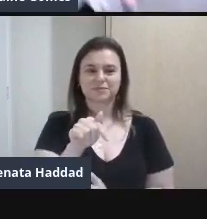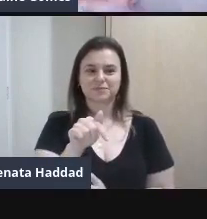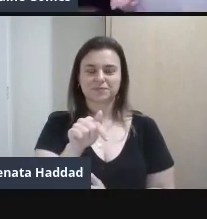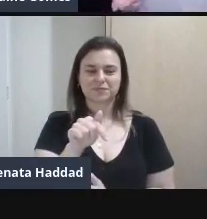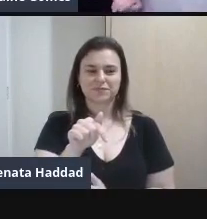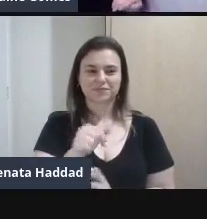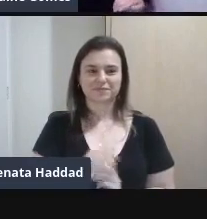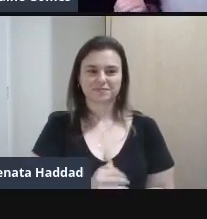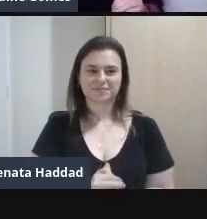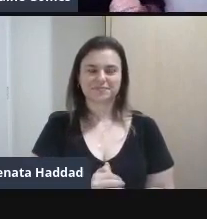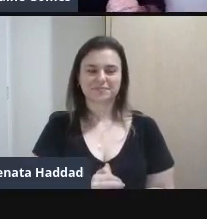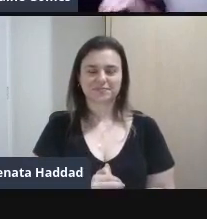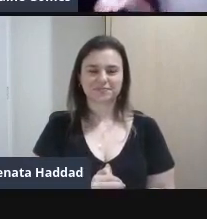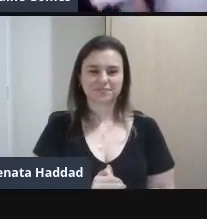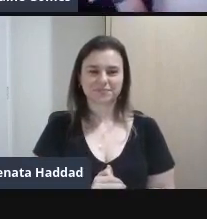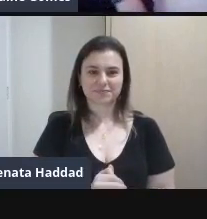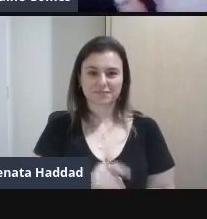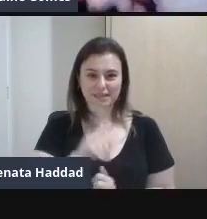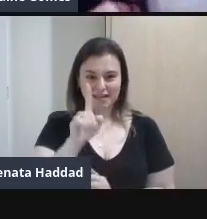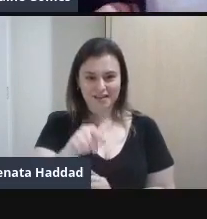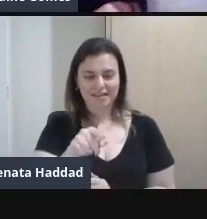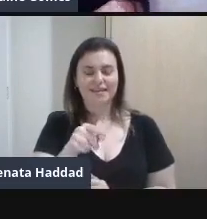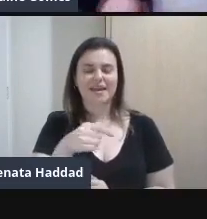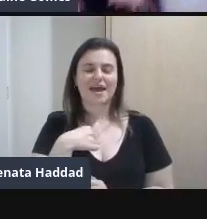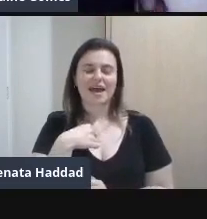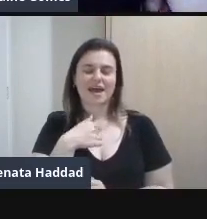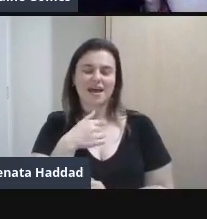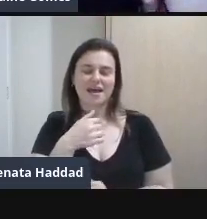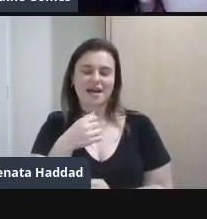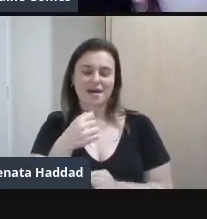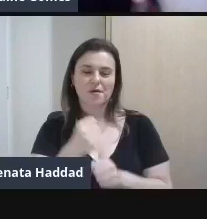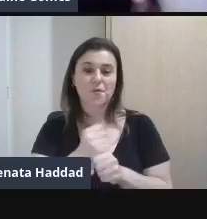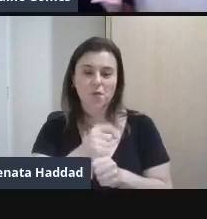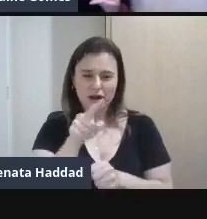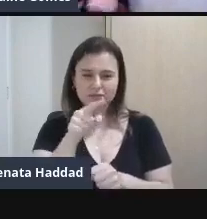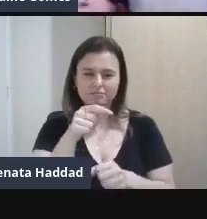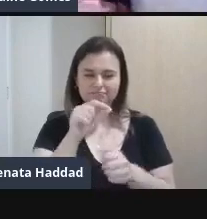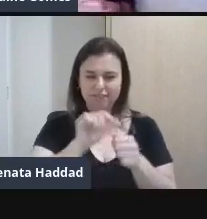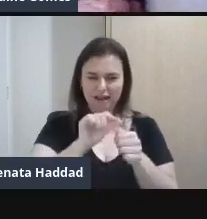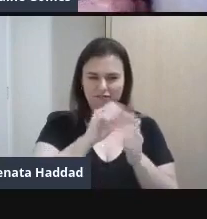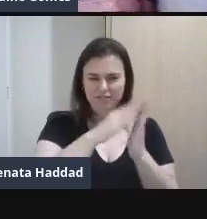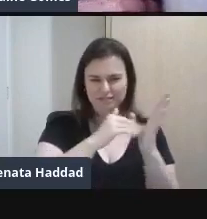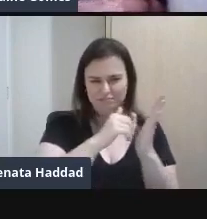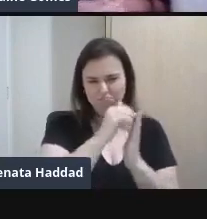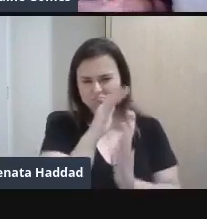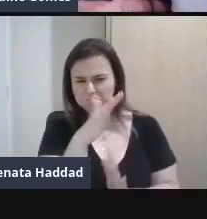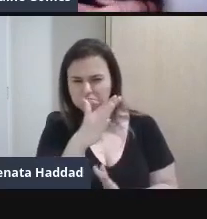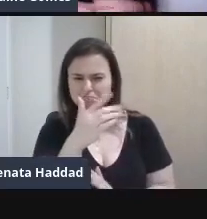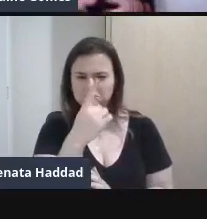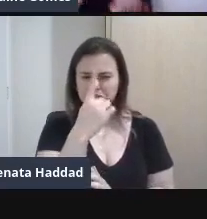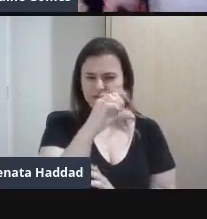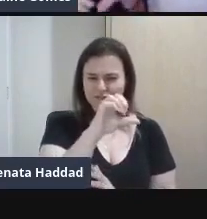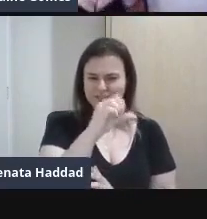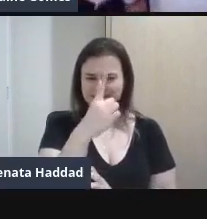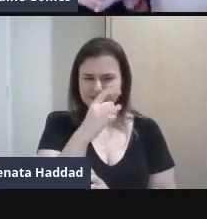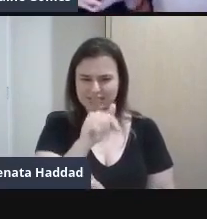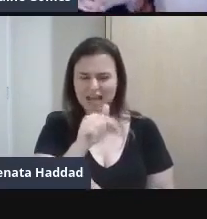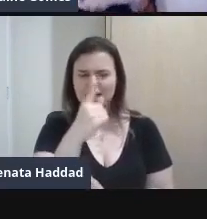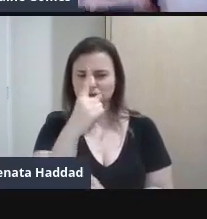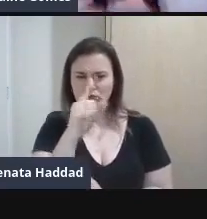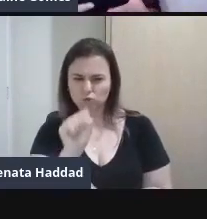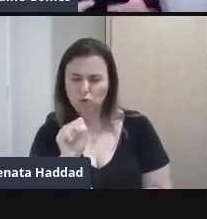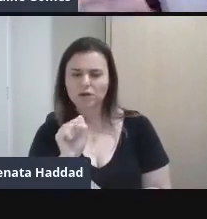é A datação Desta obra Aqui dela 1917 1918 Que é a boba E aí você